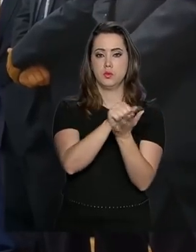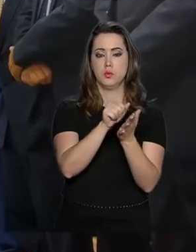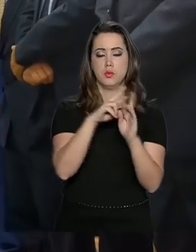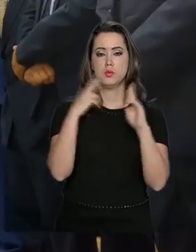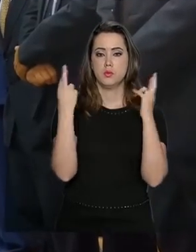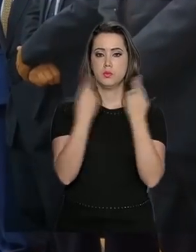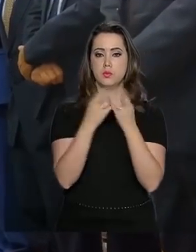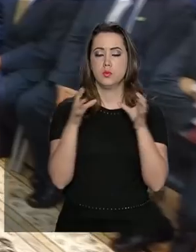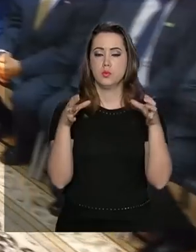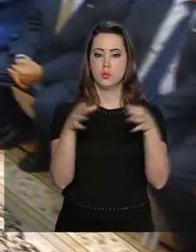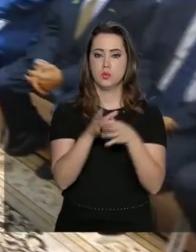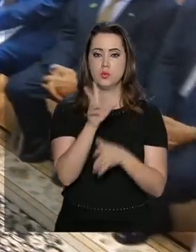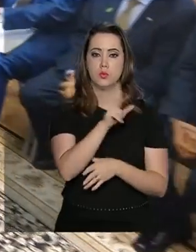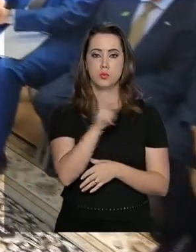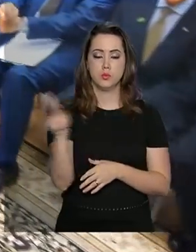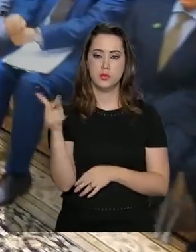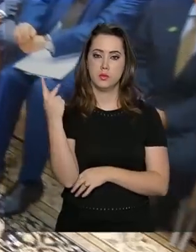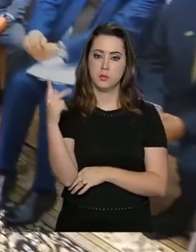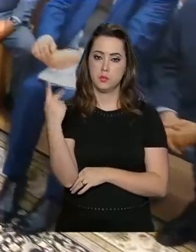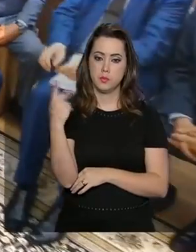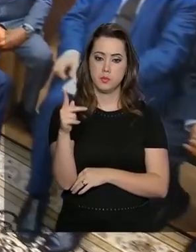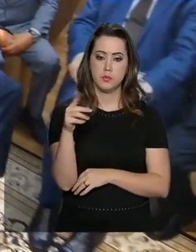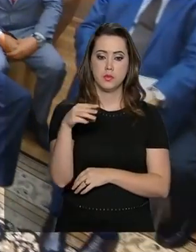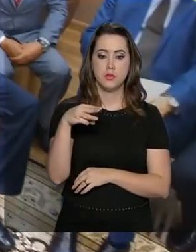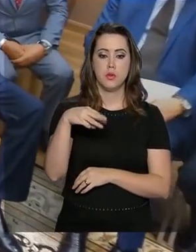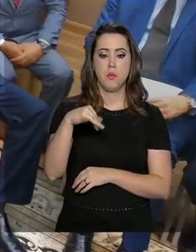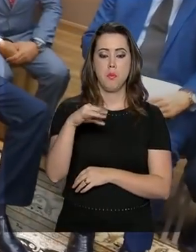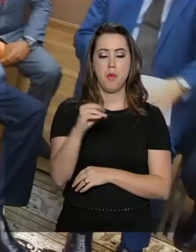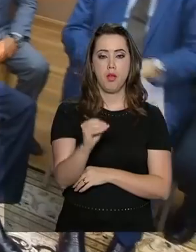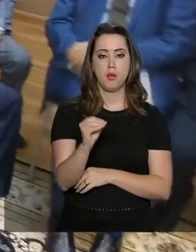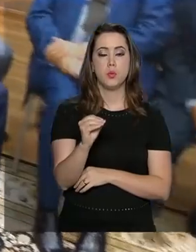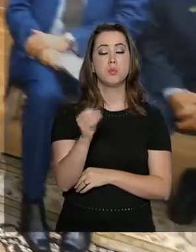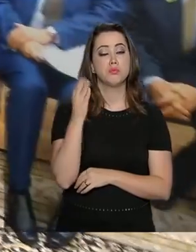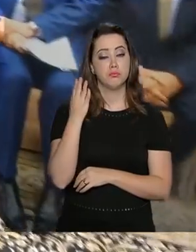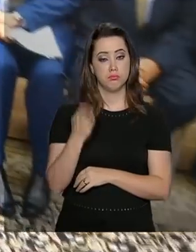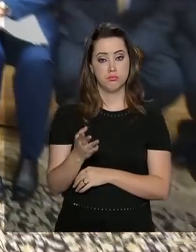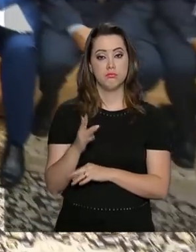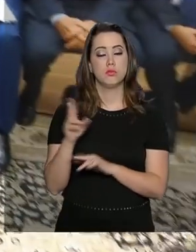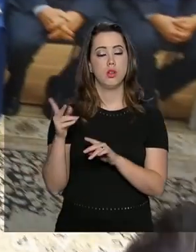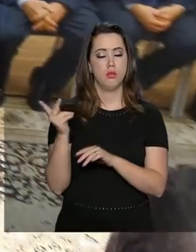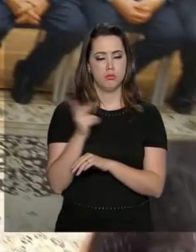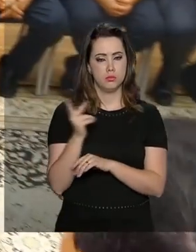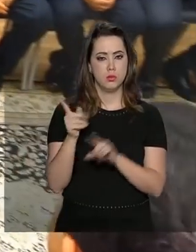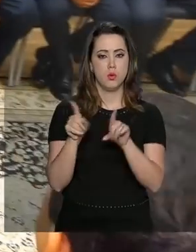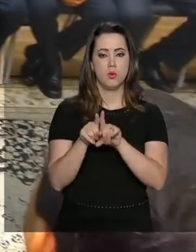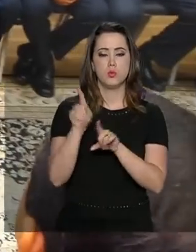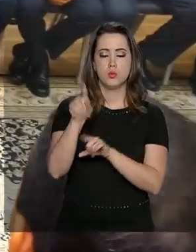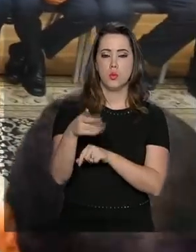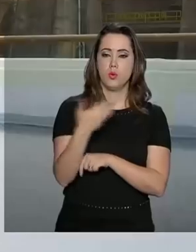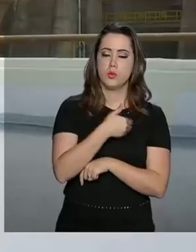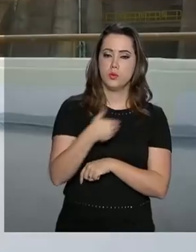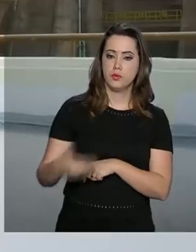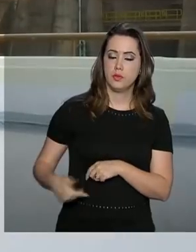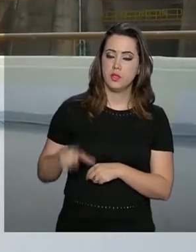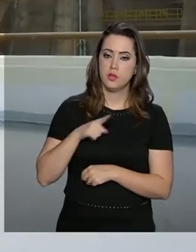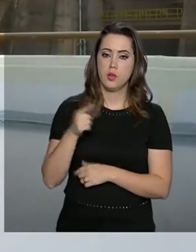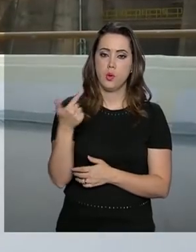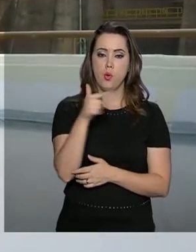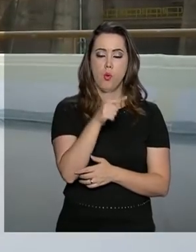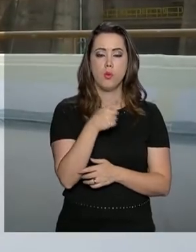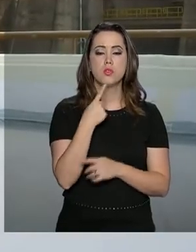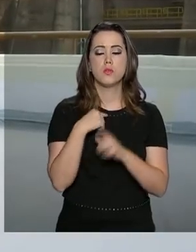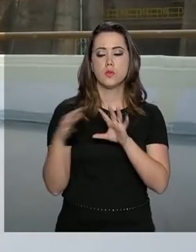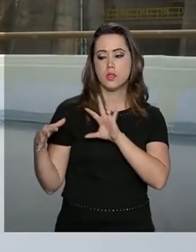se reuniu com o presidente paraguaio, Mário Ábido Benítez. Além de Itaipu, os dois governos têm outros